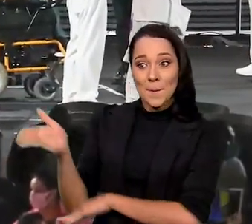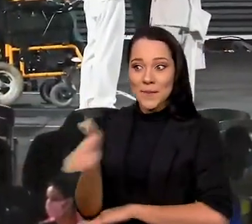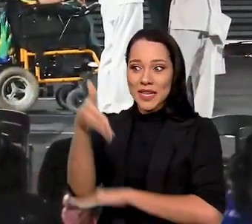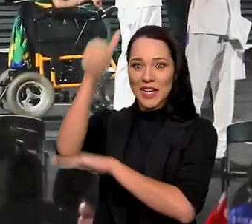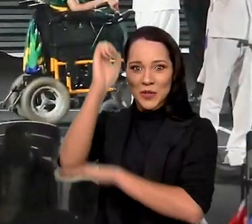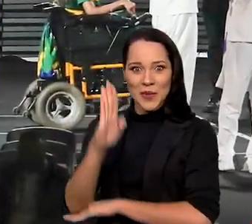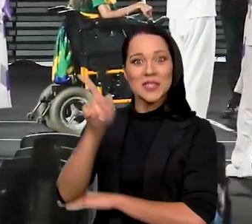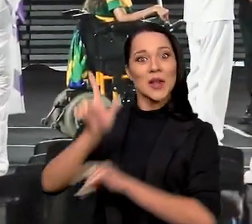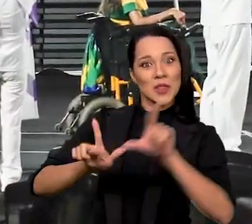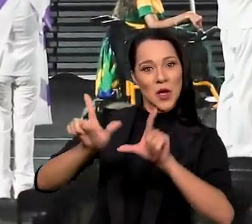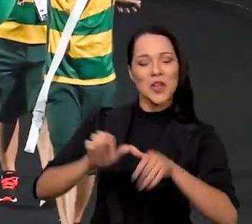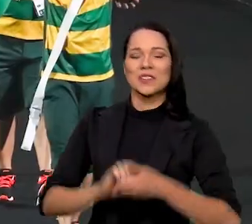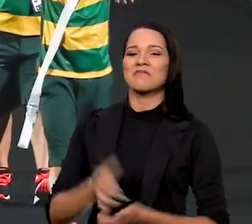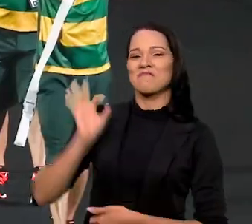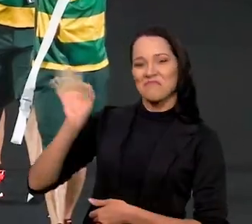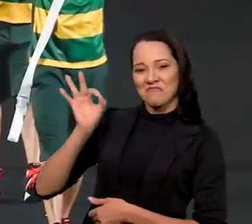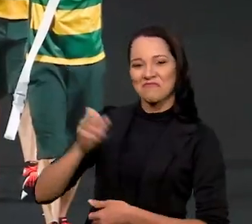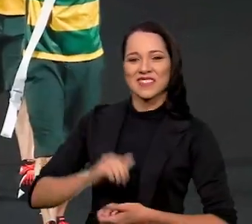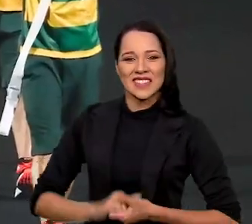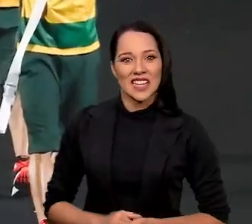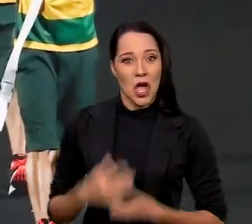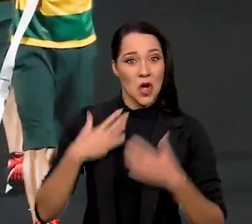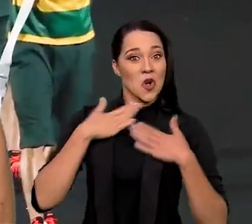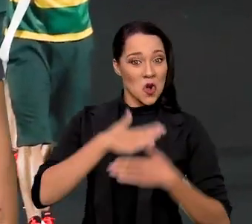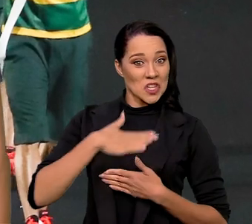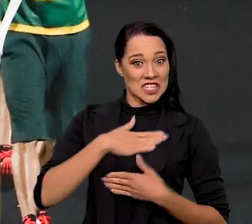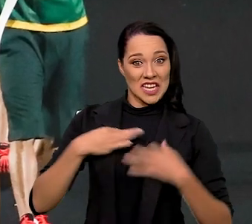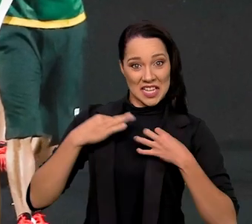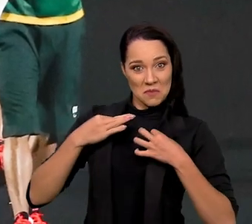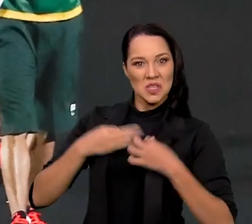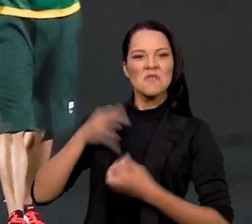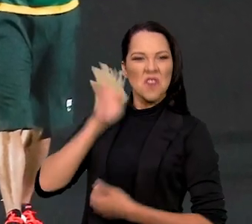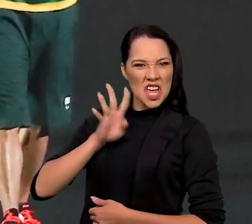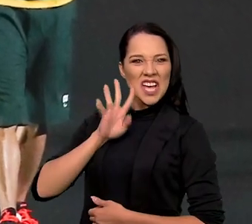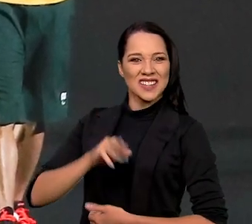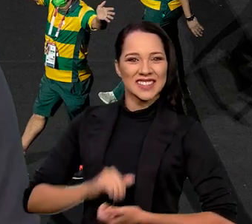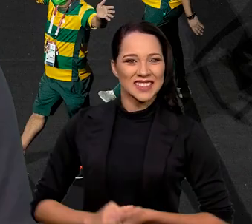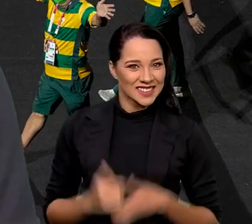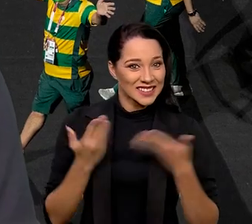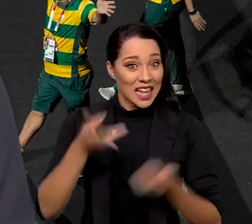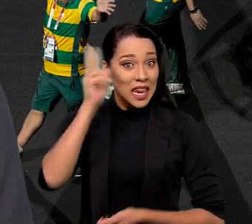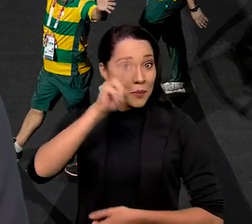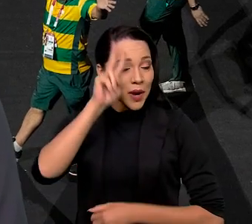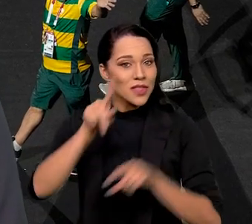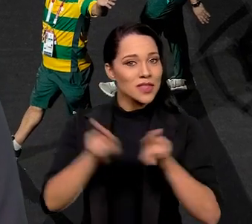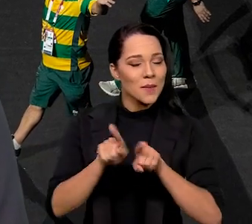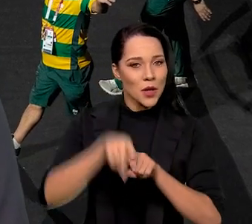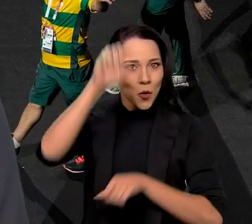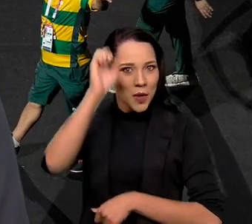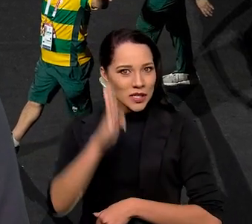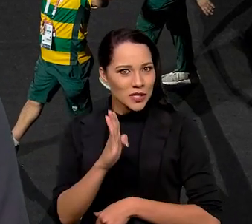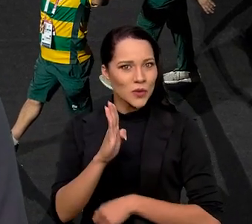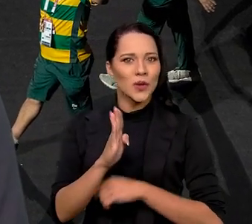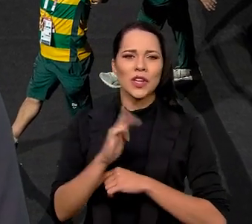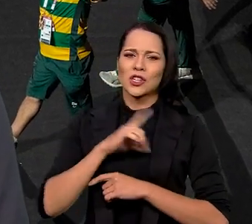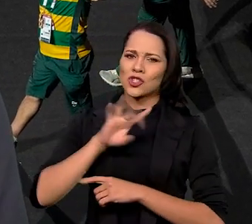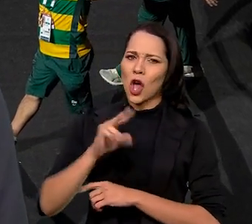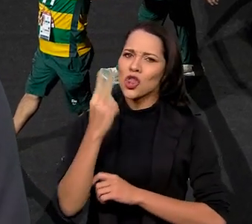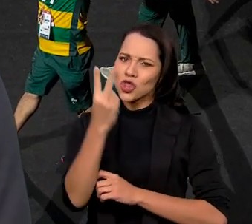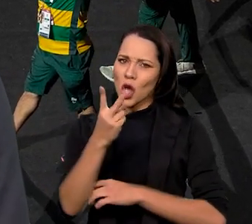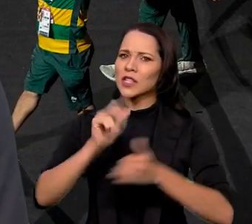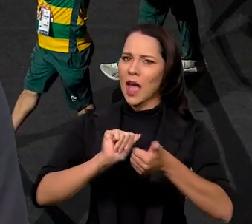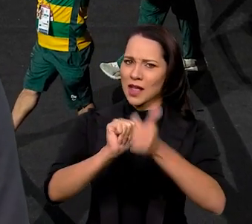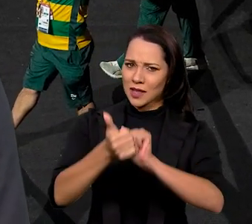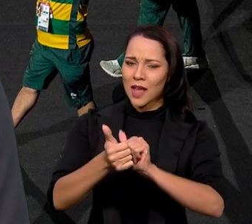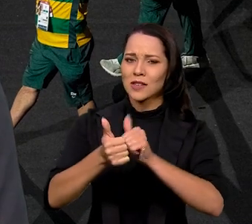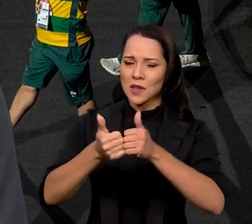levando a bandeira do Brasil lá em Tóquio. Isso aí, Gostei da camiseta, hein? Ficou bacana. Isso aí, lembrando também que o Brasil mandou apenas